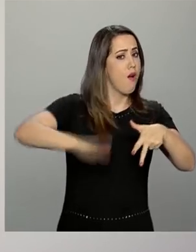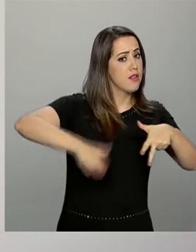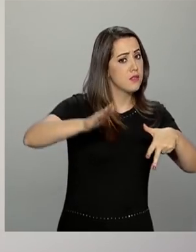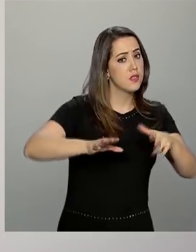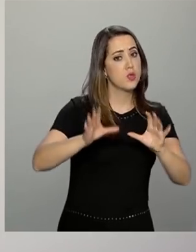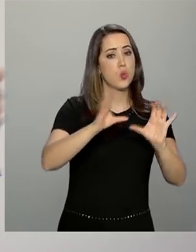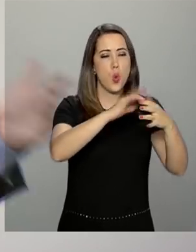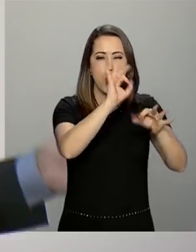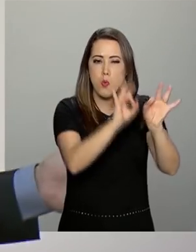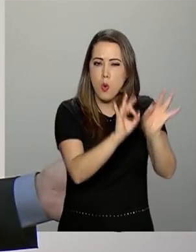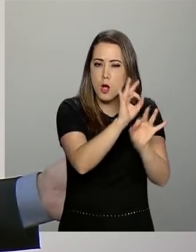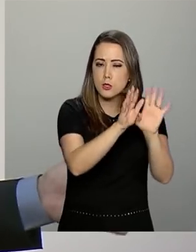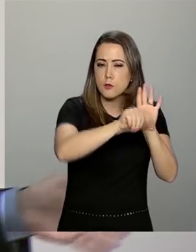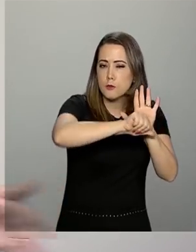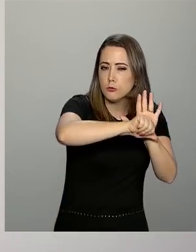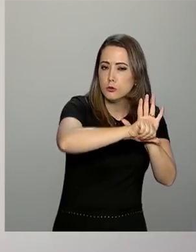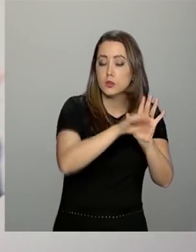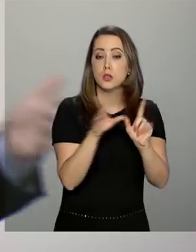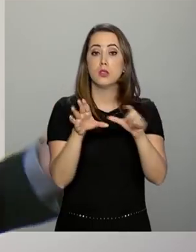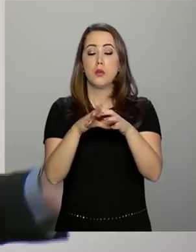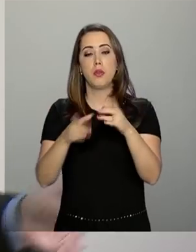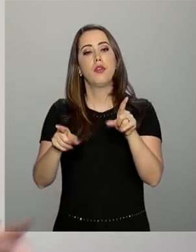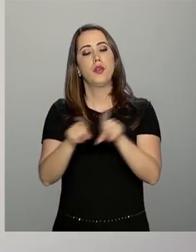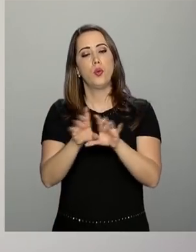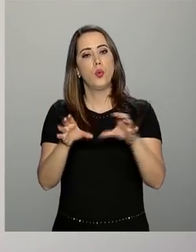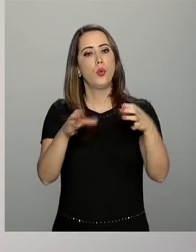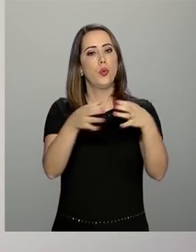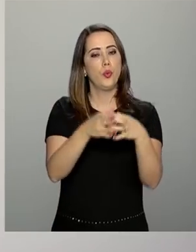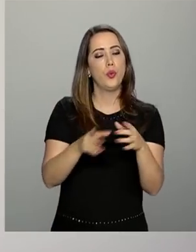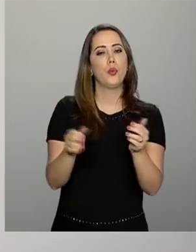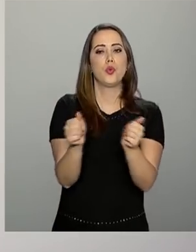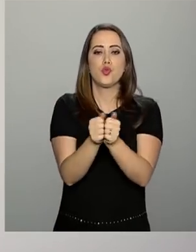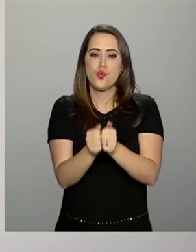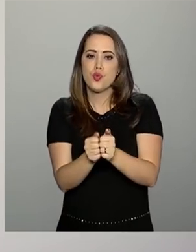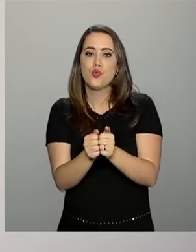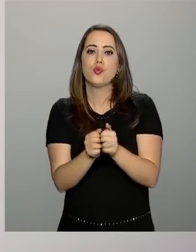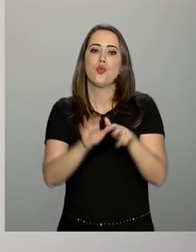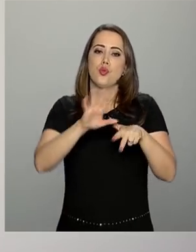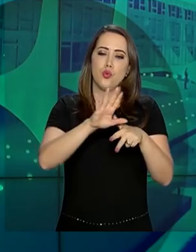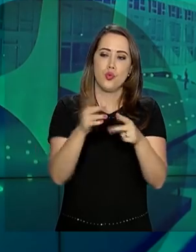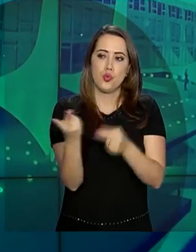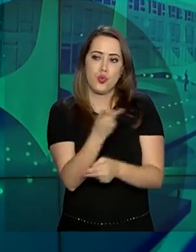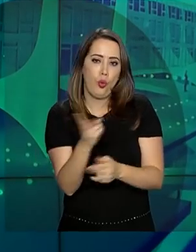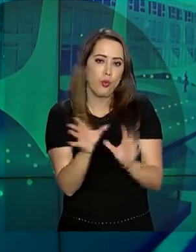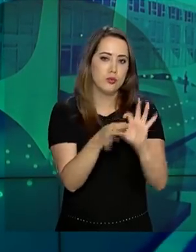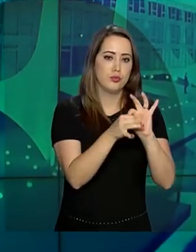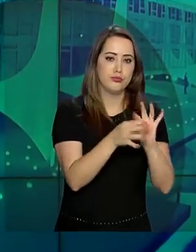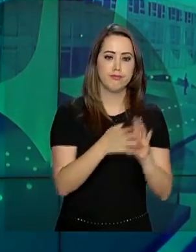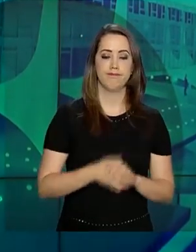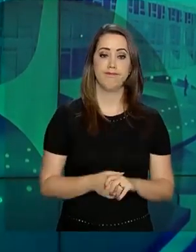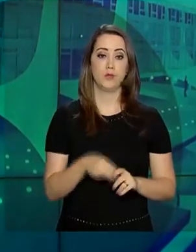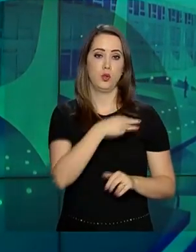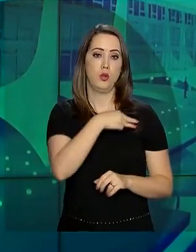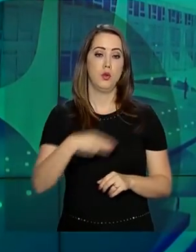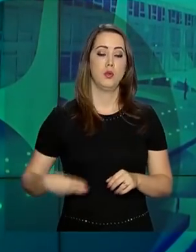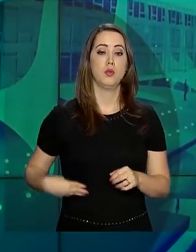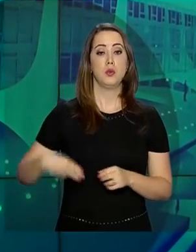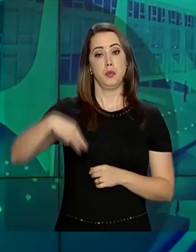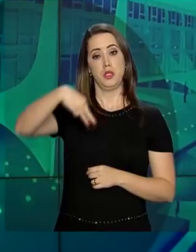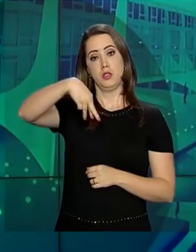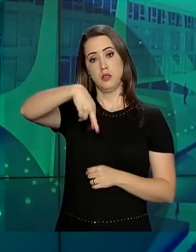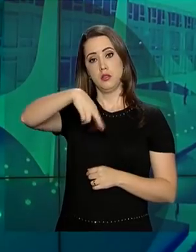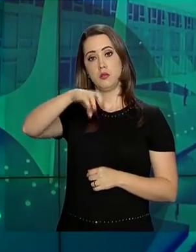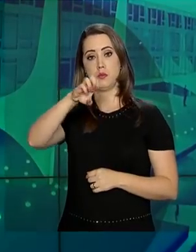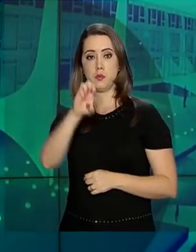o crime organizado, seja o crime organizado associado à corrupção. E o ministro das Relações